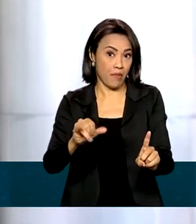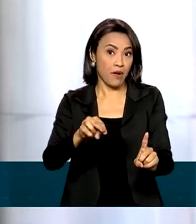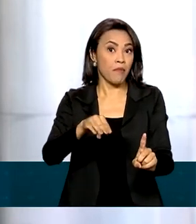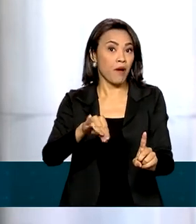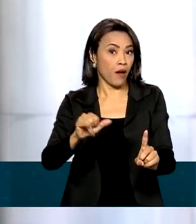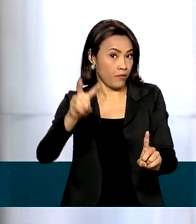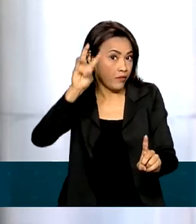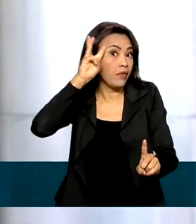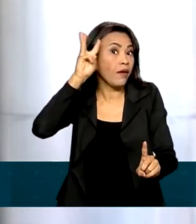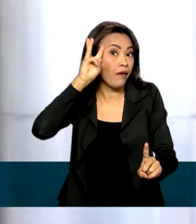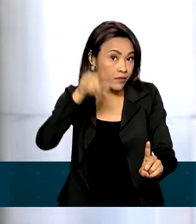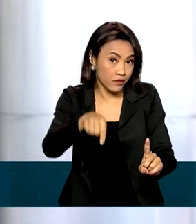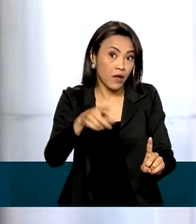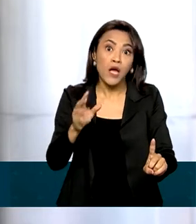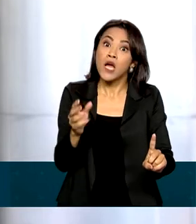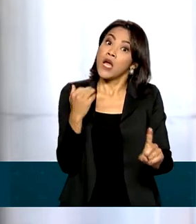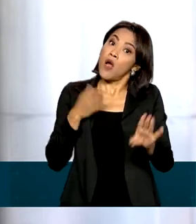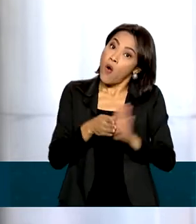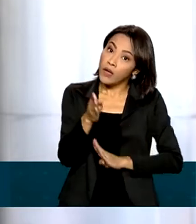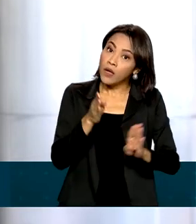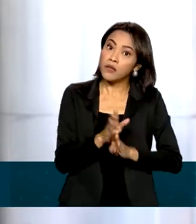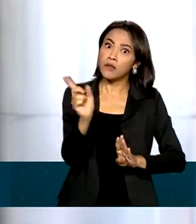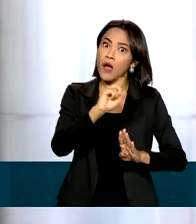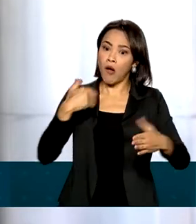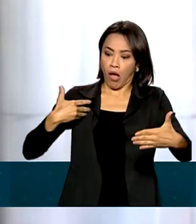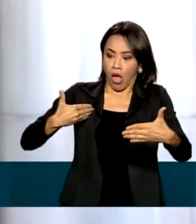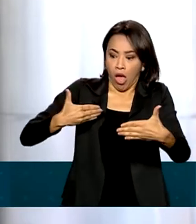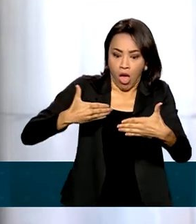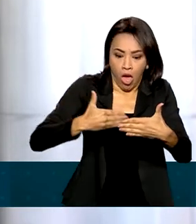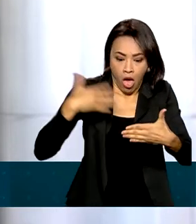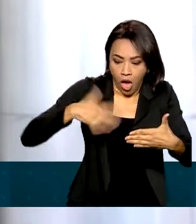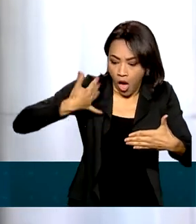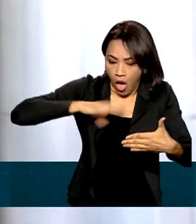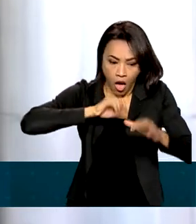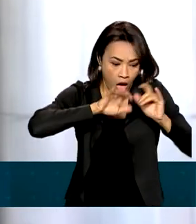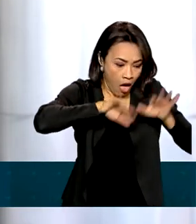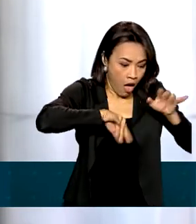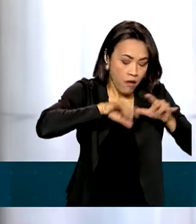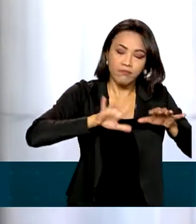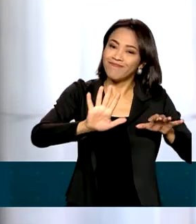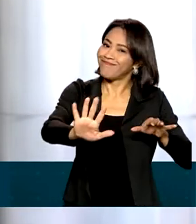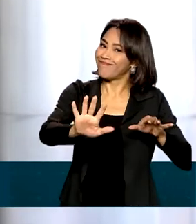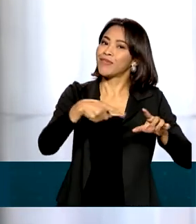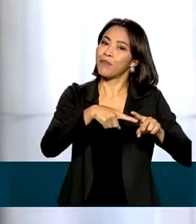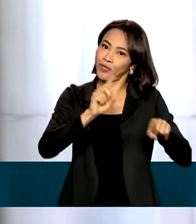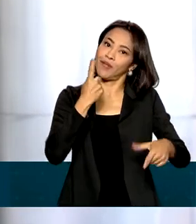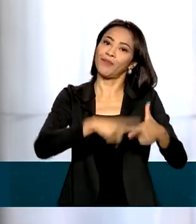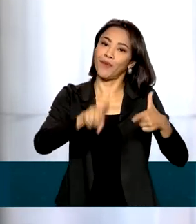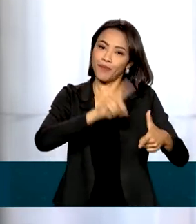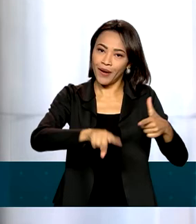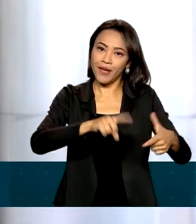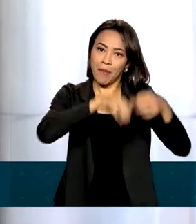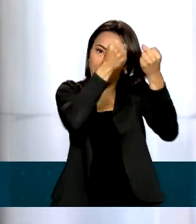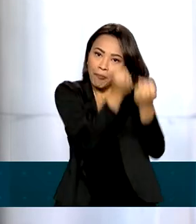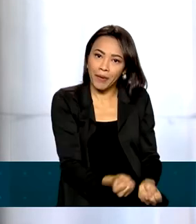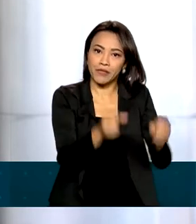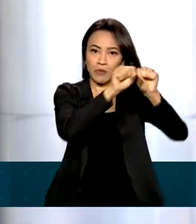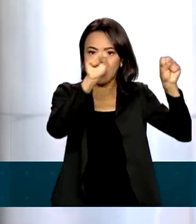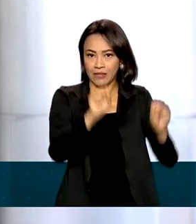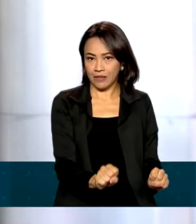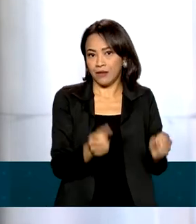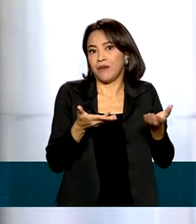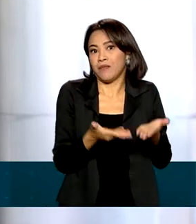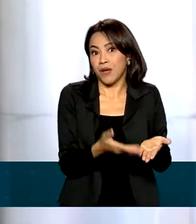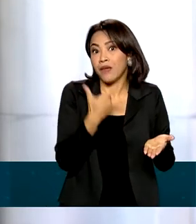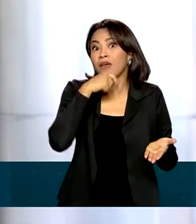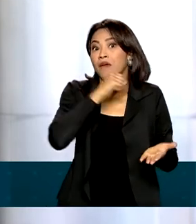sempre recomendam não deixar para a última hora, já que existe a possibilidade do sistema da Receita Federal ficar sobrecarregado. Quem